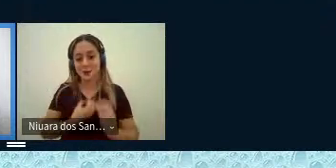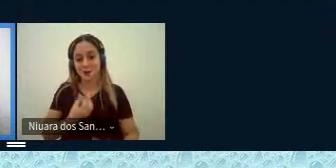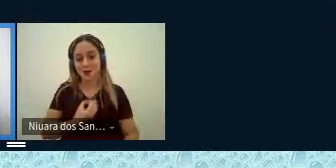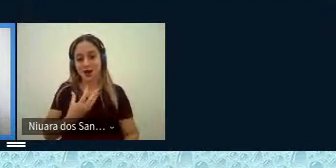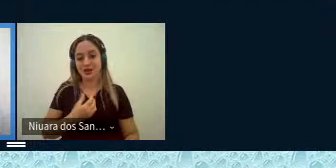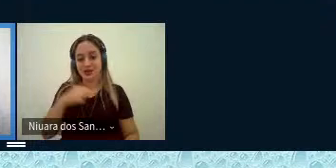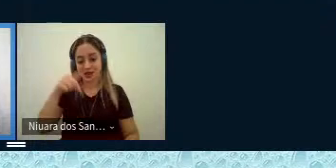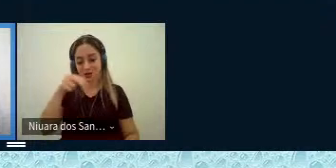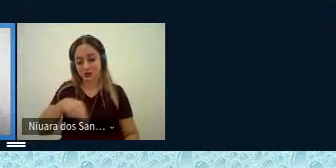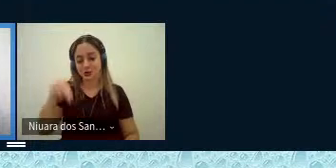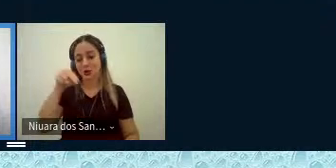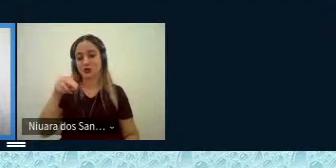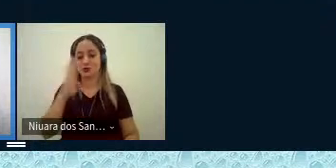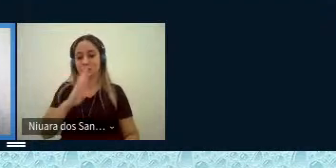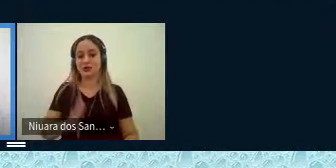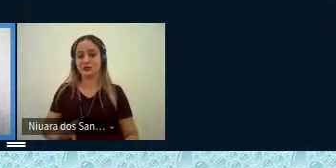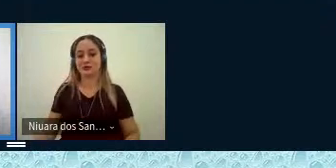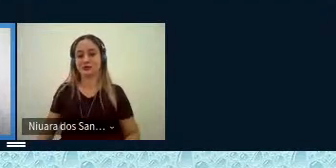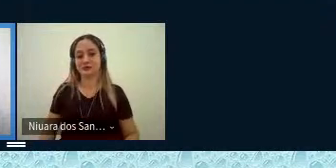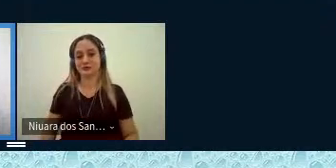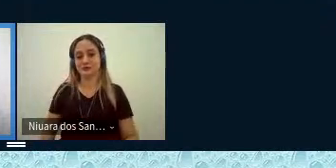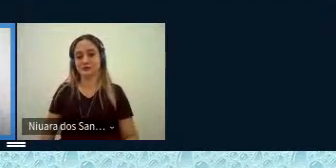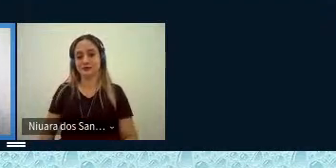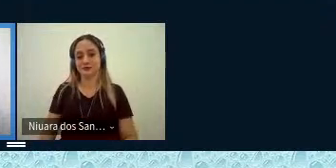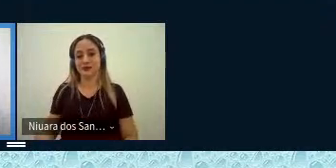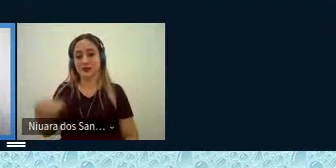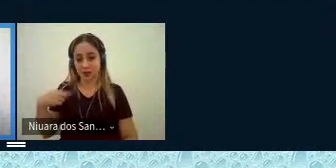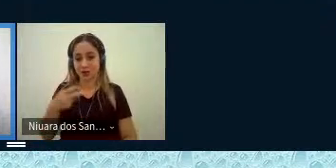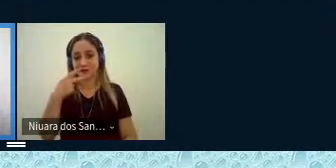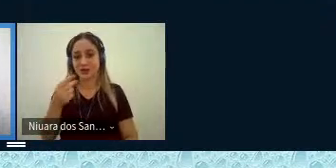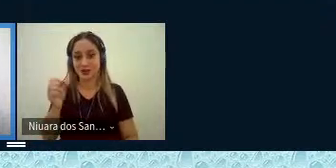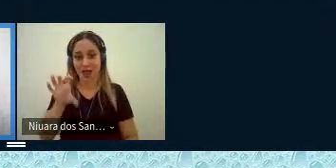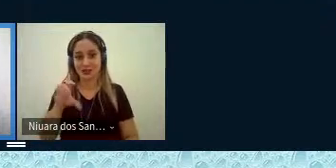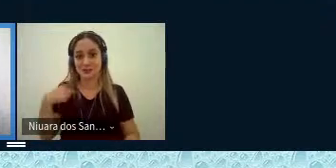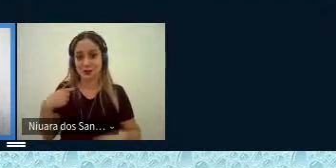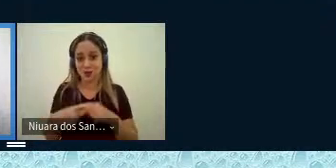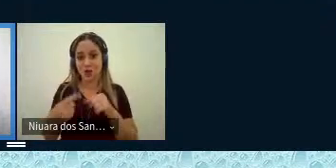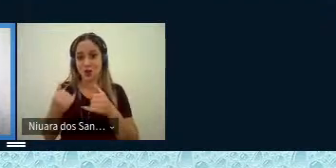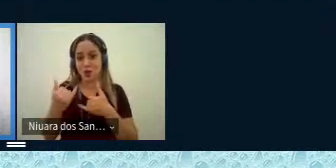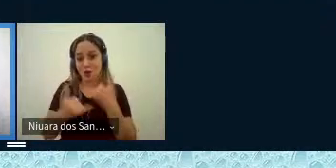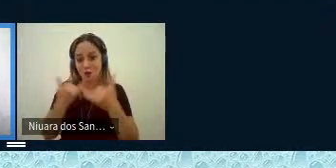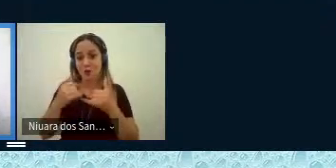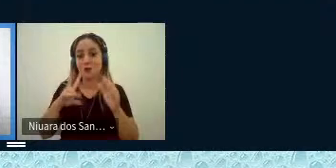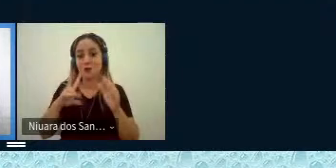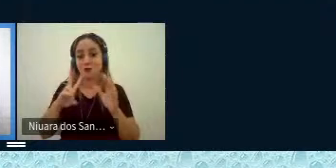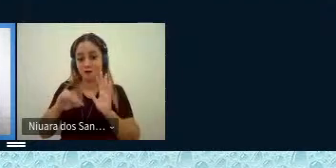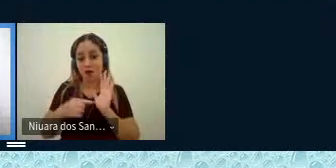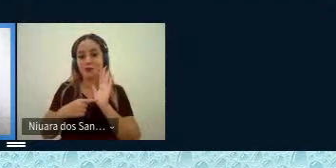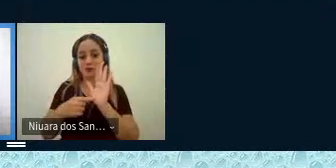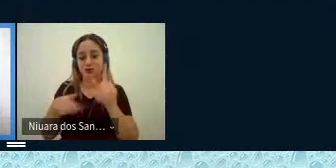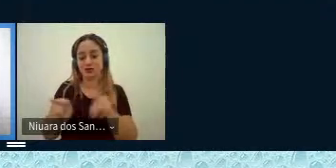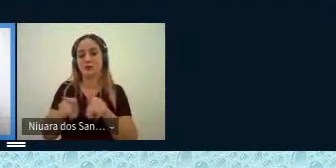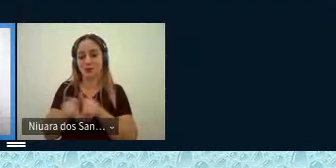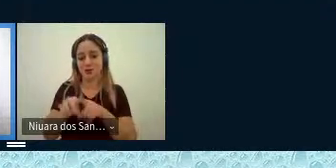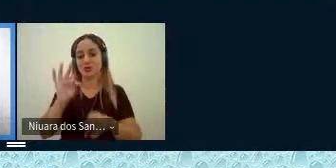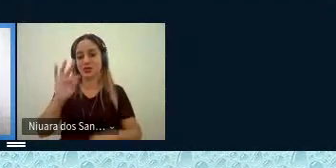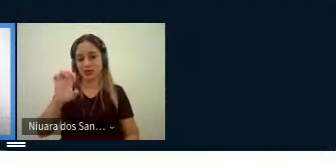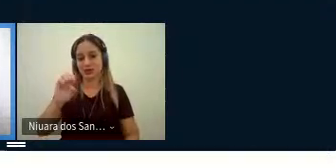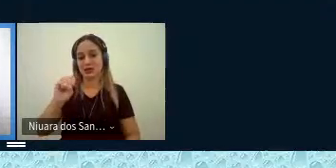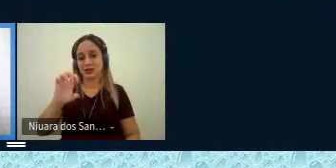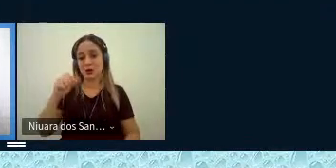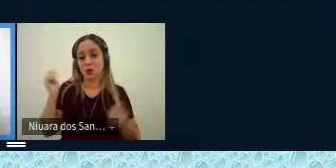do norte do Brasil. Estou lhes dizendo isso porque os jogos vão aparecer na tese também como uma nova